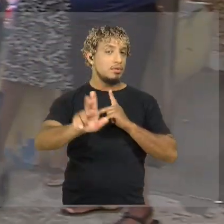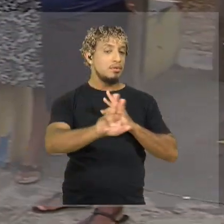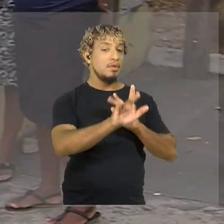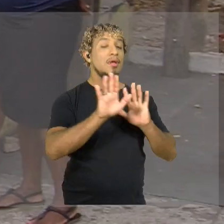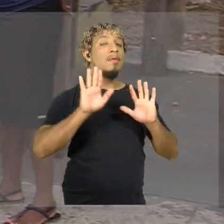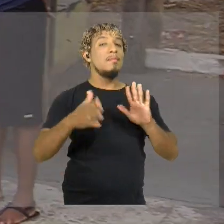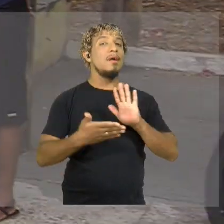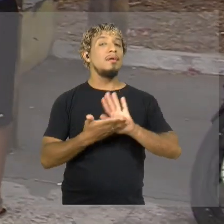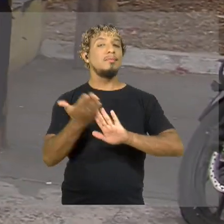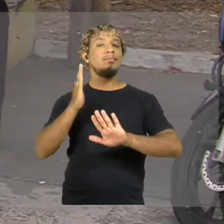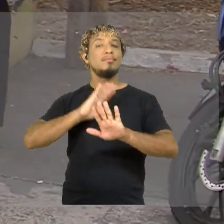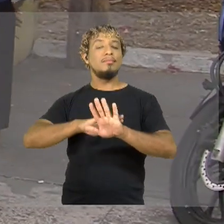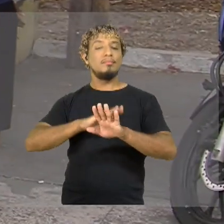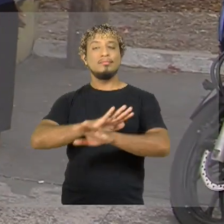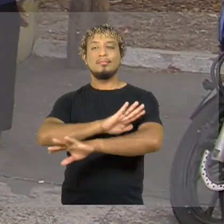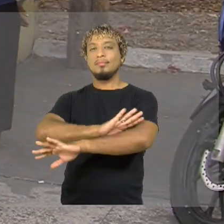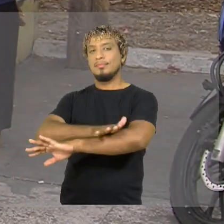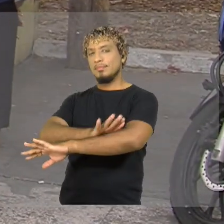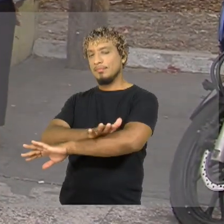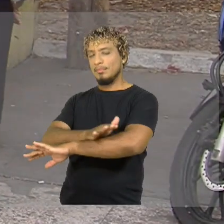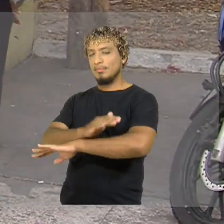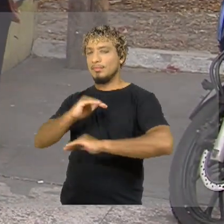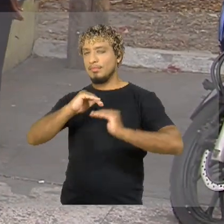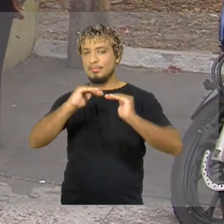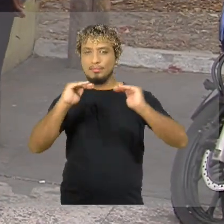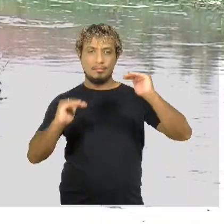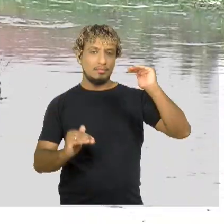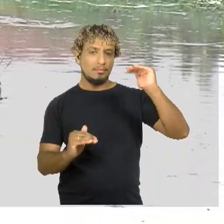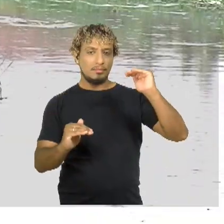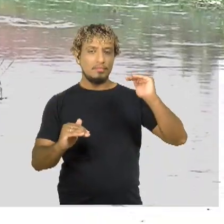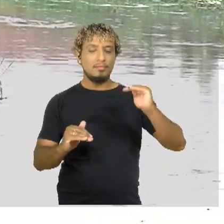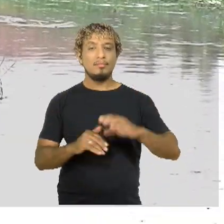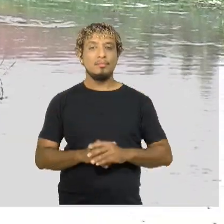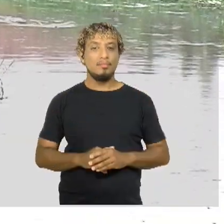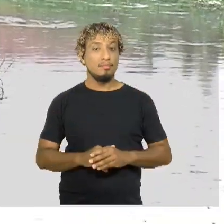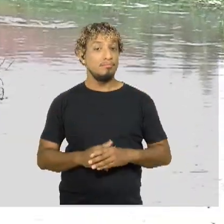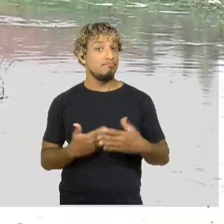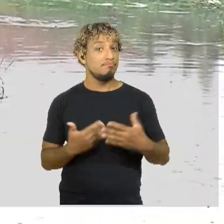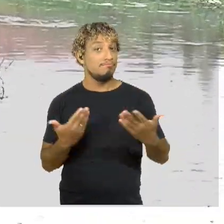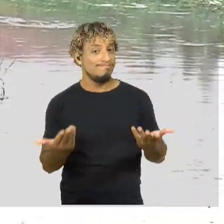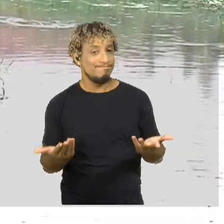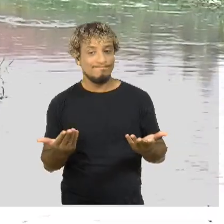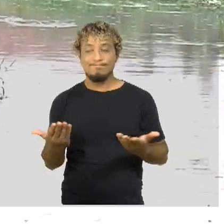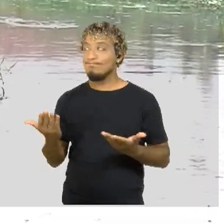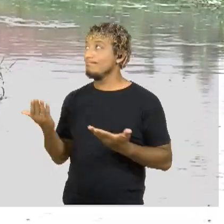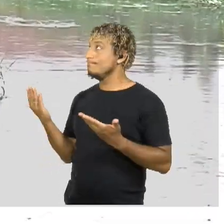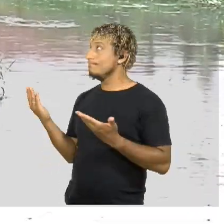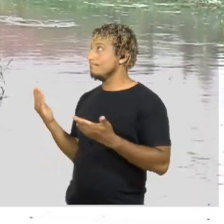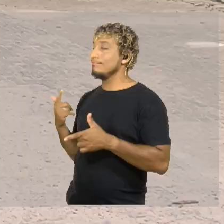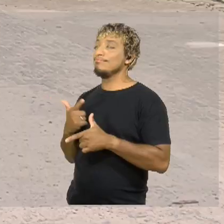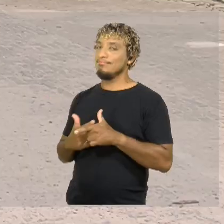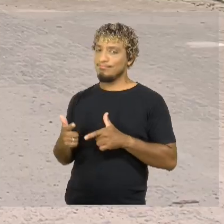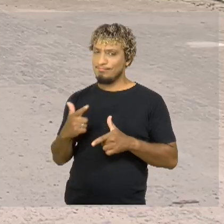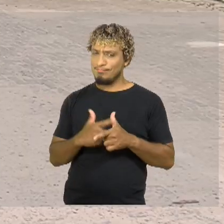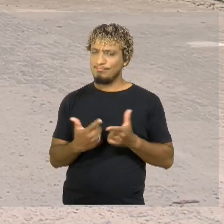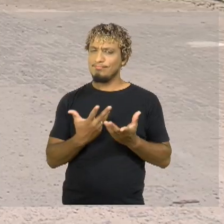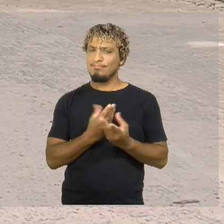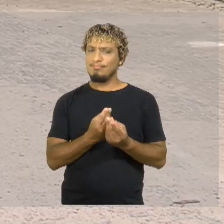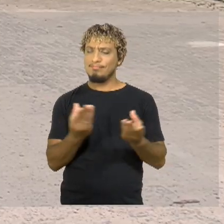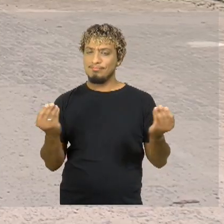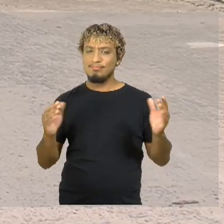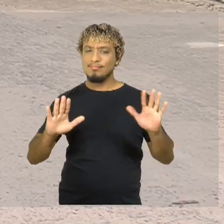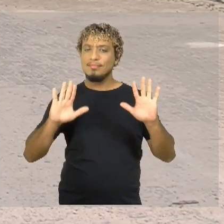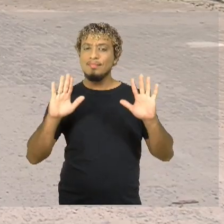pano de fundo o racismo e a desigualdade. E mesmo em meio a tantos problemas sociais, é